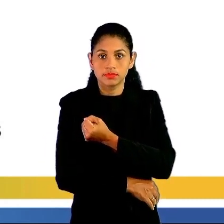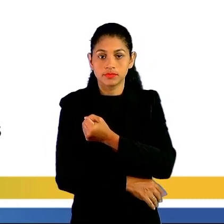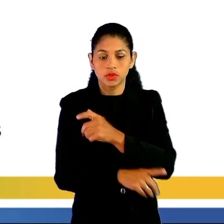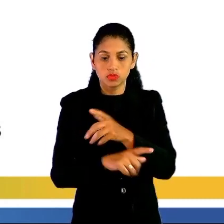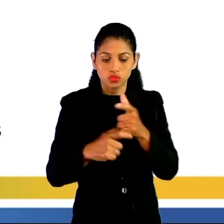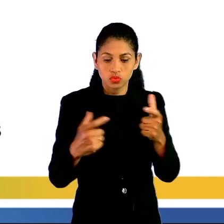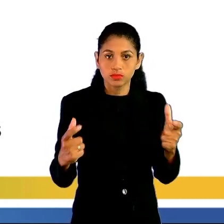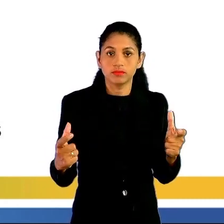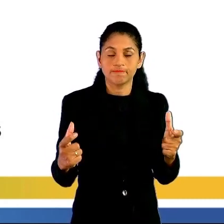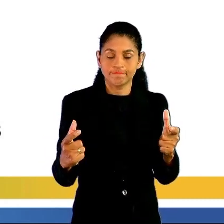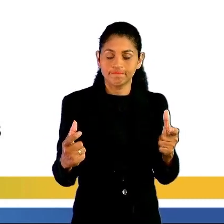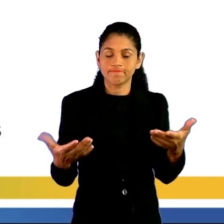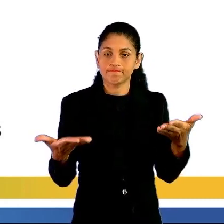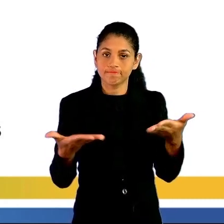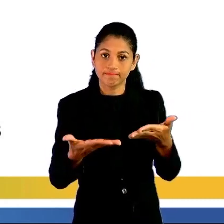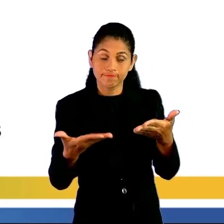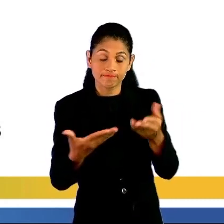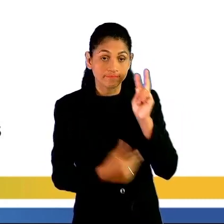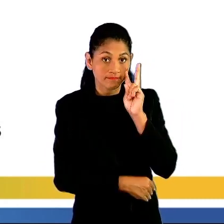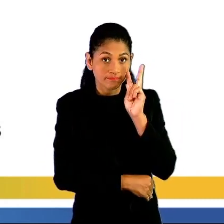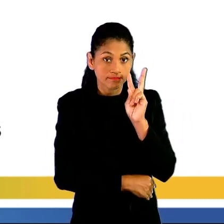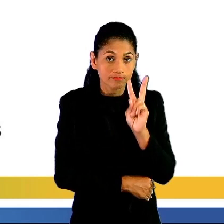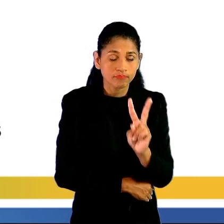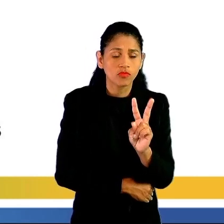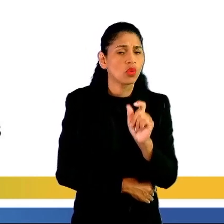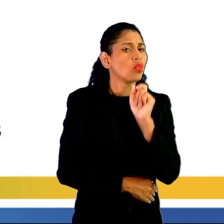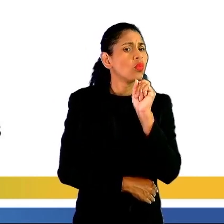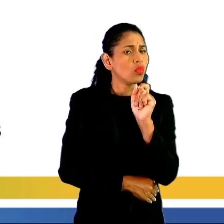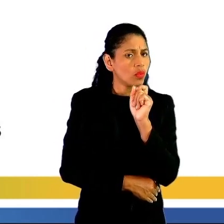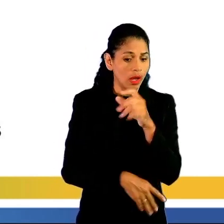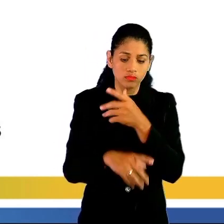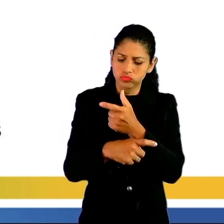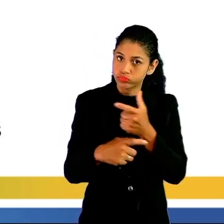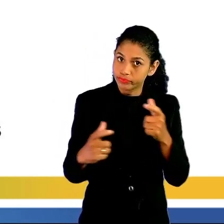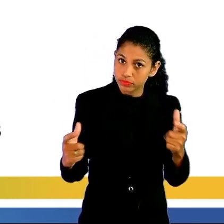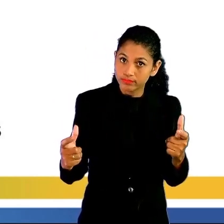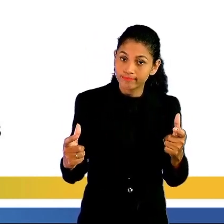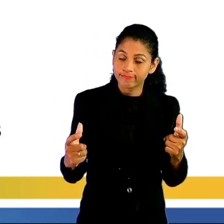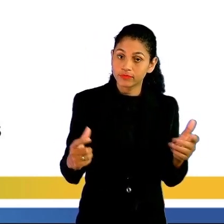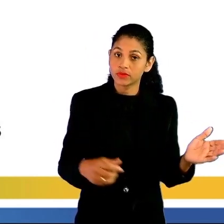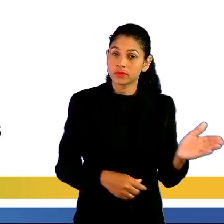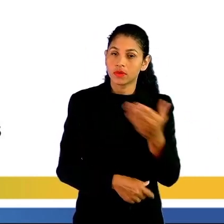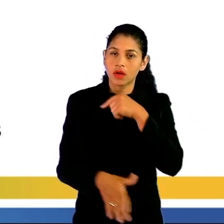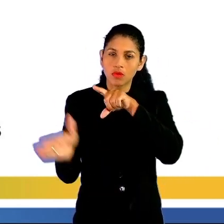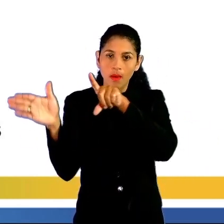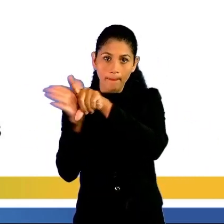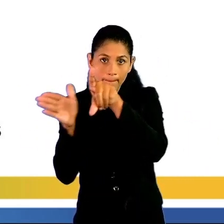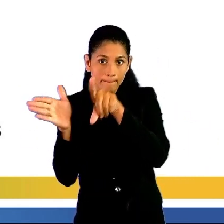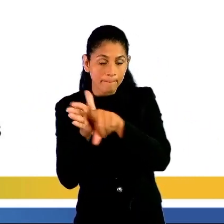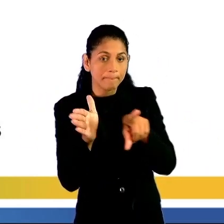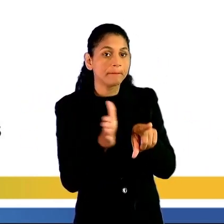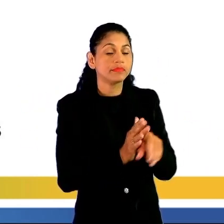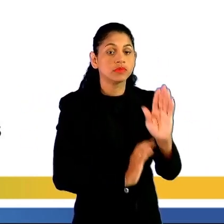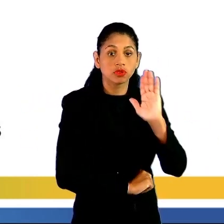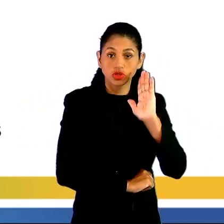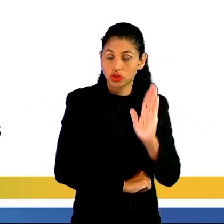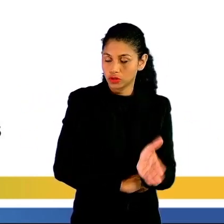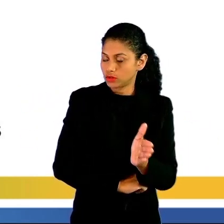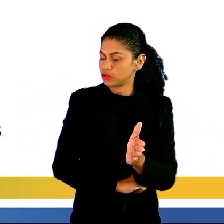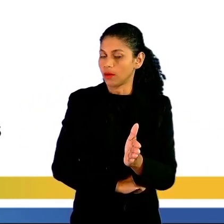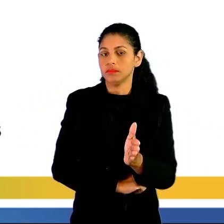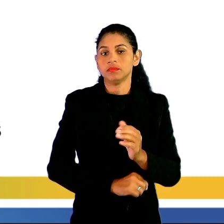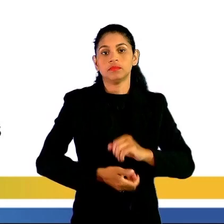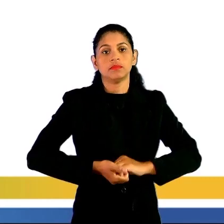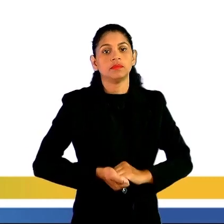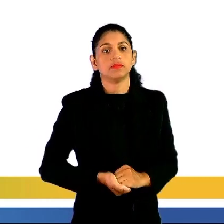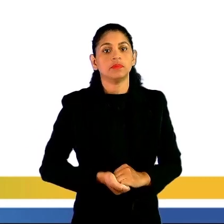viu o conteúdo relacionado, que é uma grandeza, né? Vamos para as atividades já sem perca de